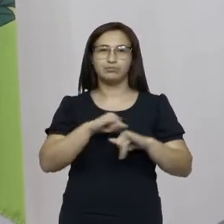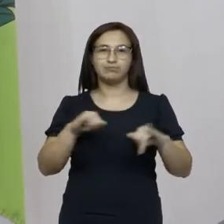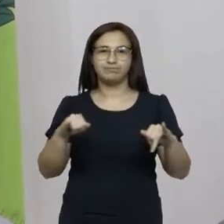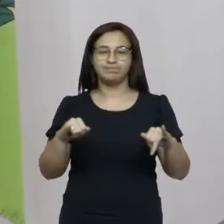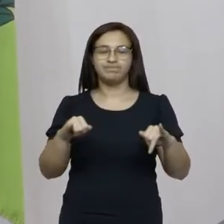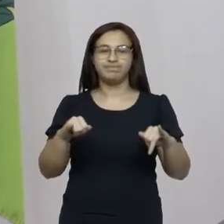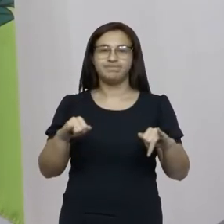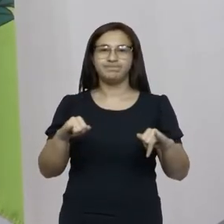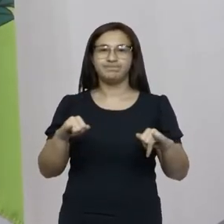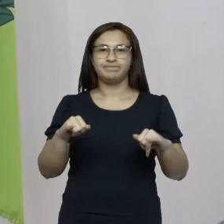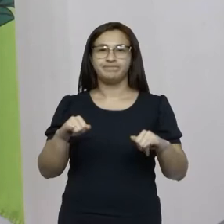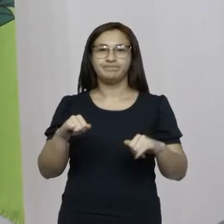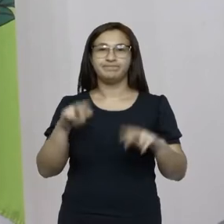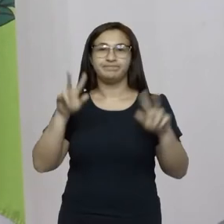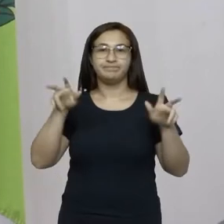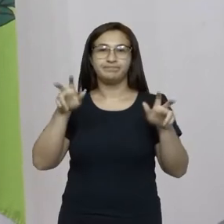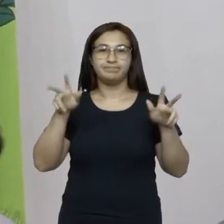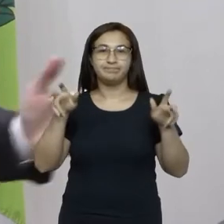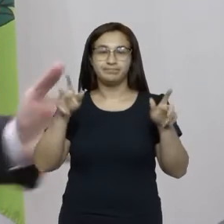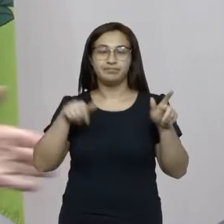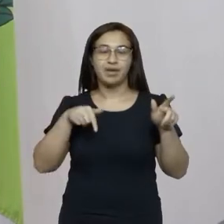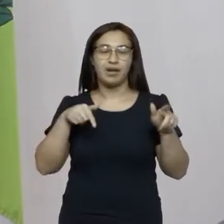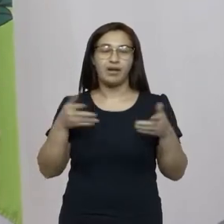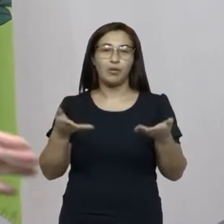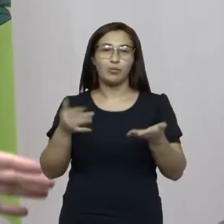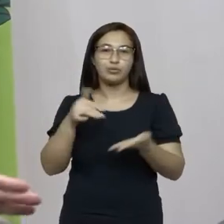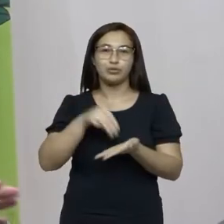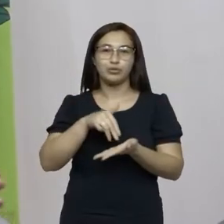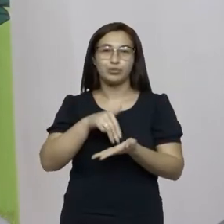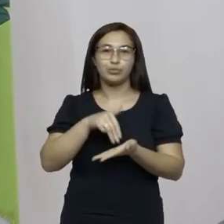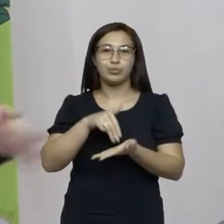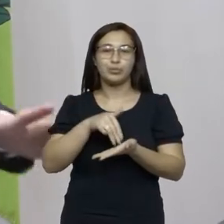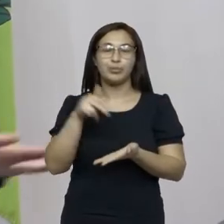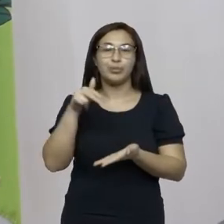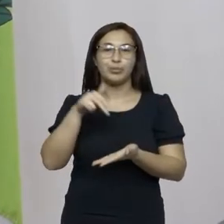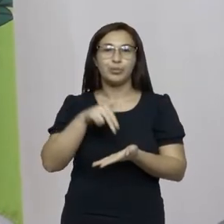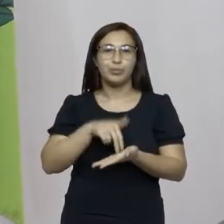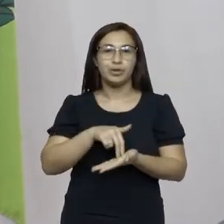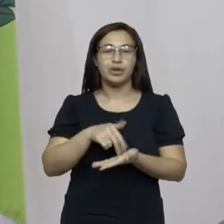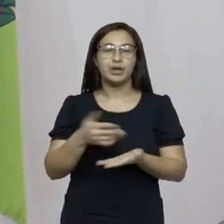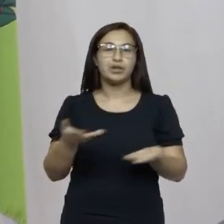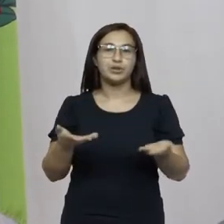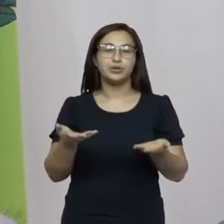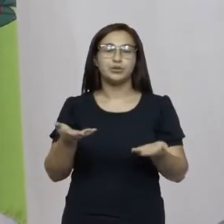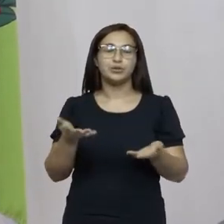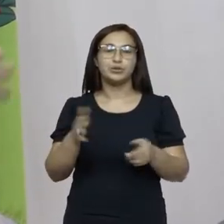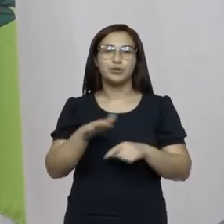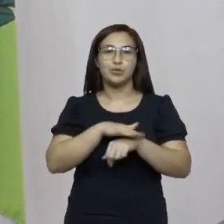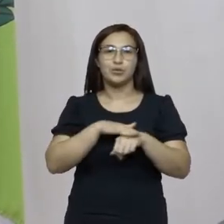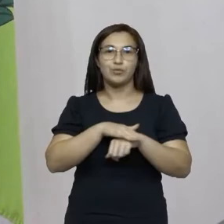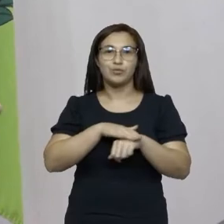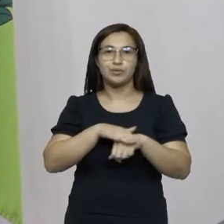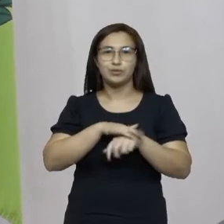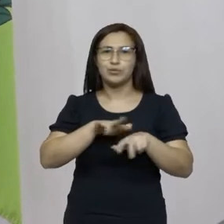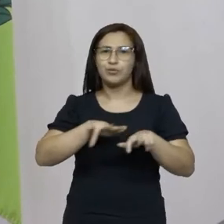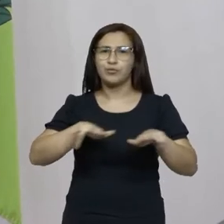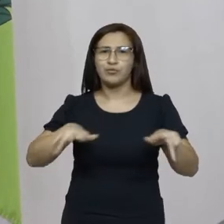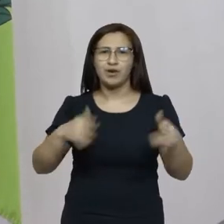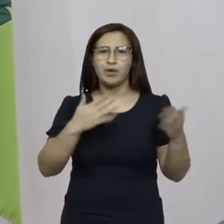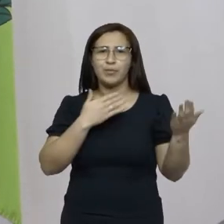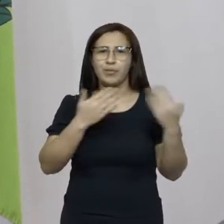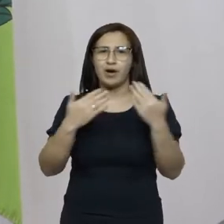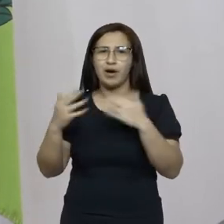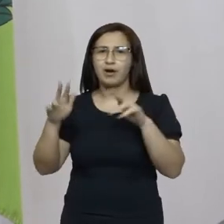mencionar o assunto foi tema hoje de manhã aqui e tem sido tema das nossas falas com frequentes minha e de outros